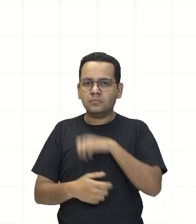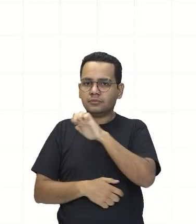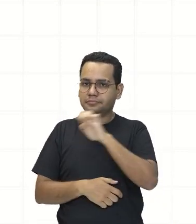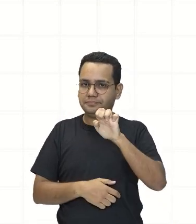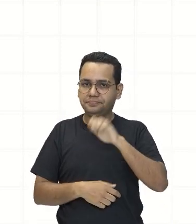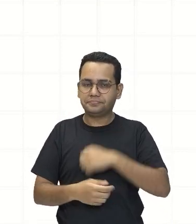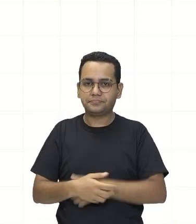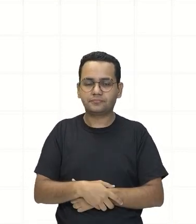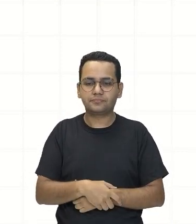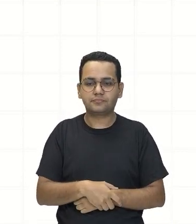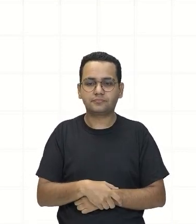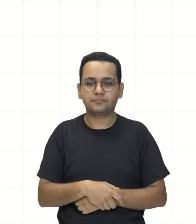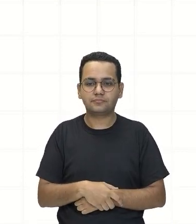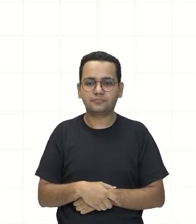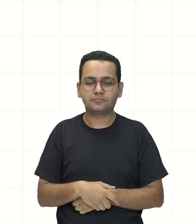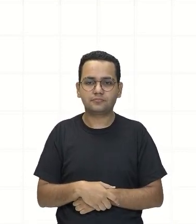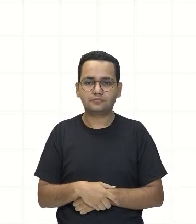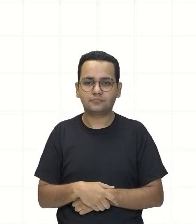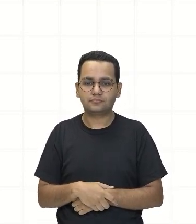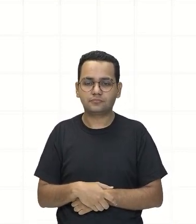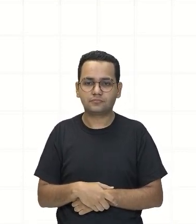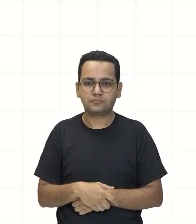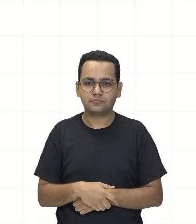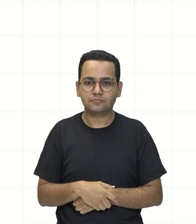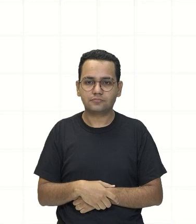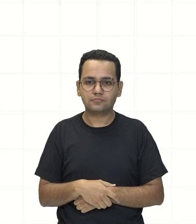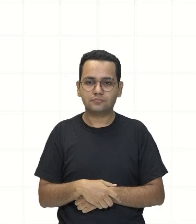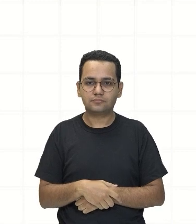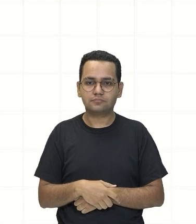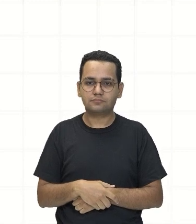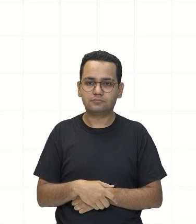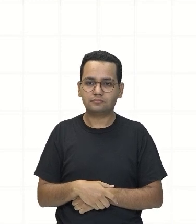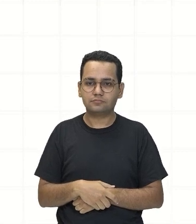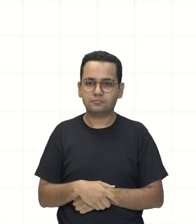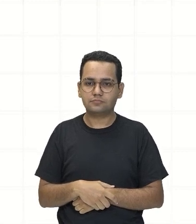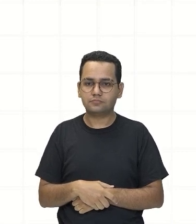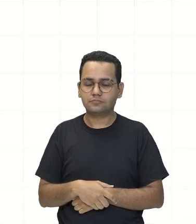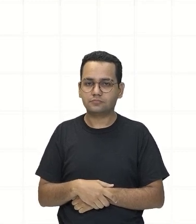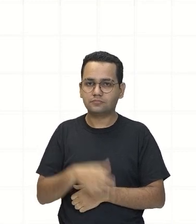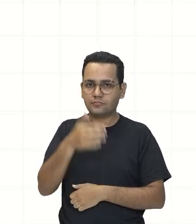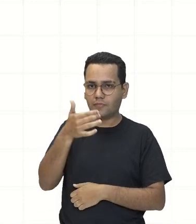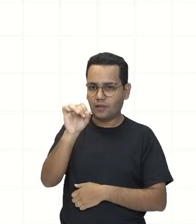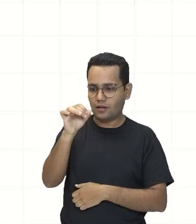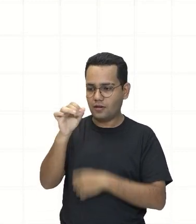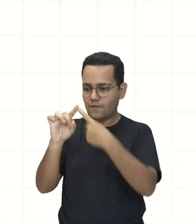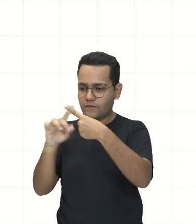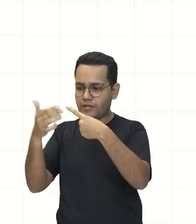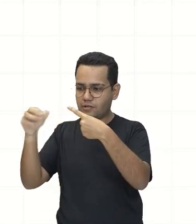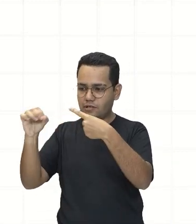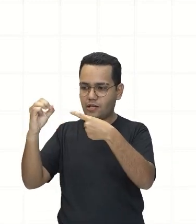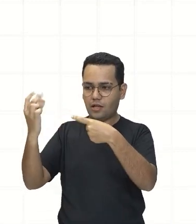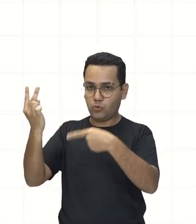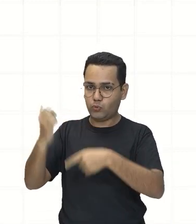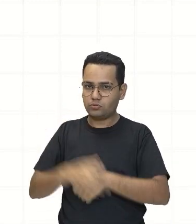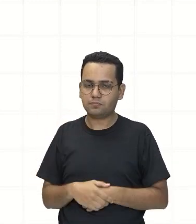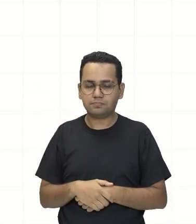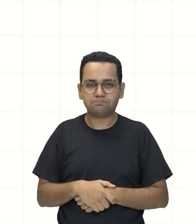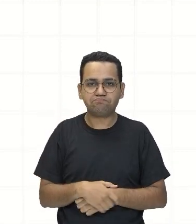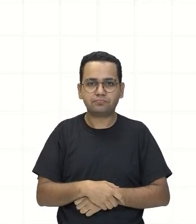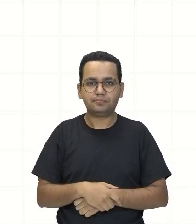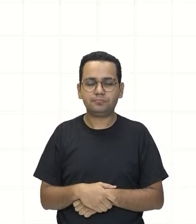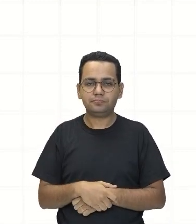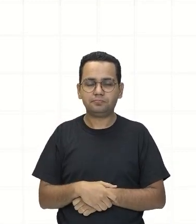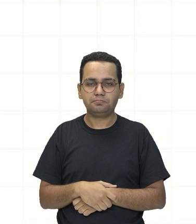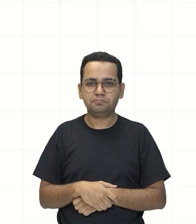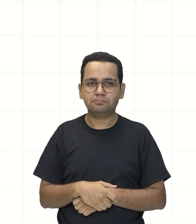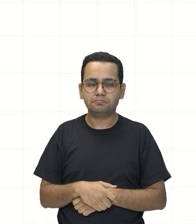Então agora Somando Com o que eu já tinha aqui do lado Olha lá Porque eu tenho 10 Vezes 10 elevado a